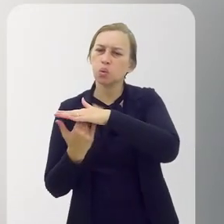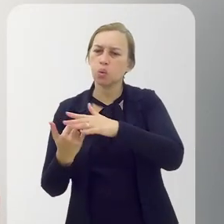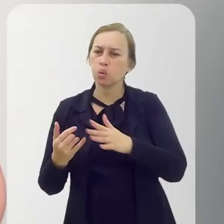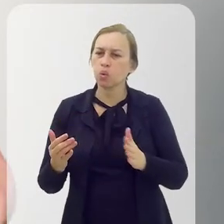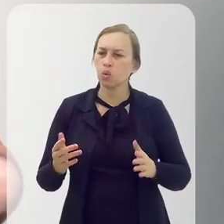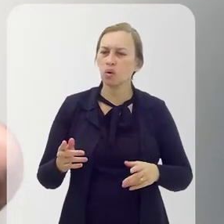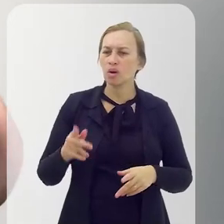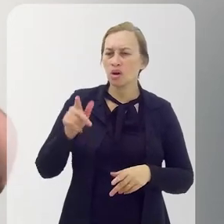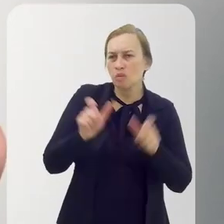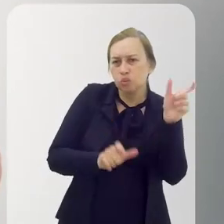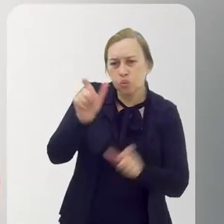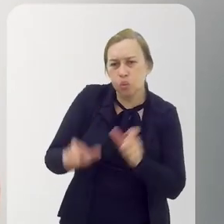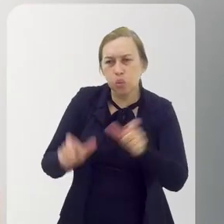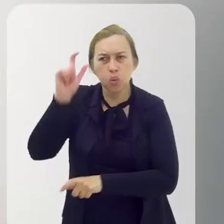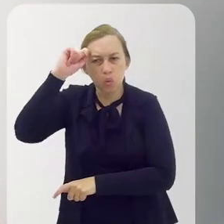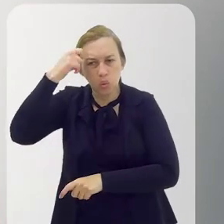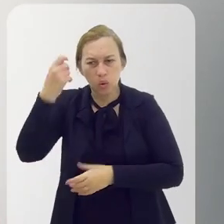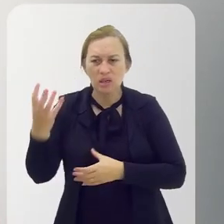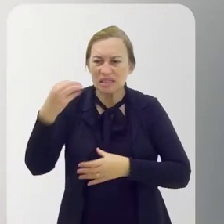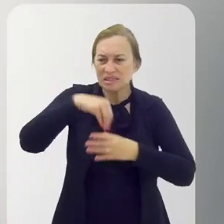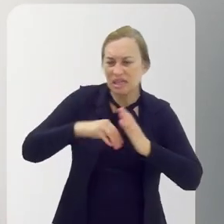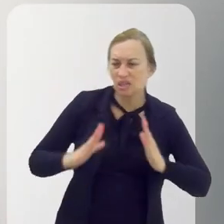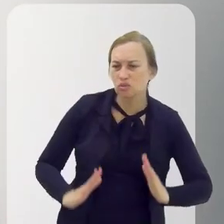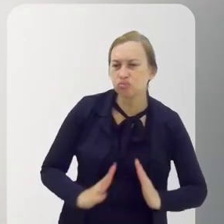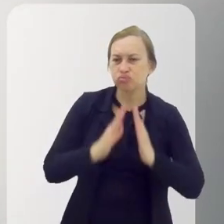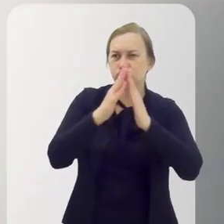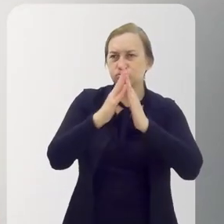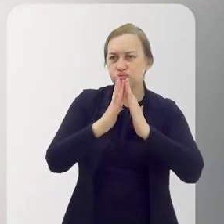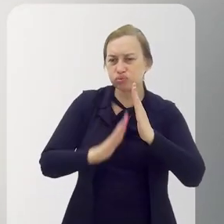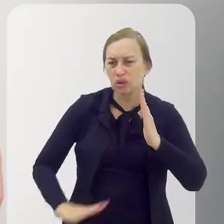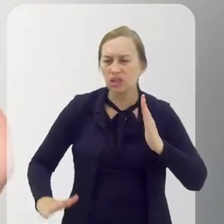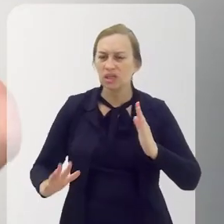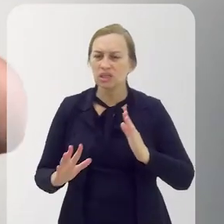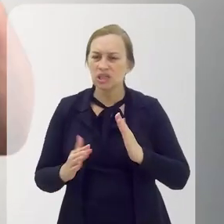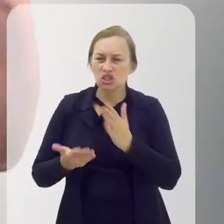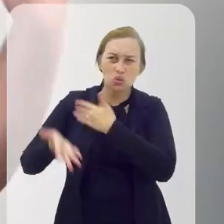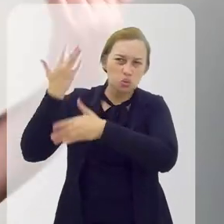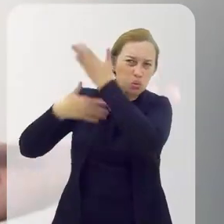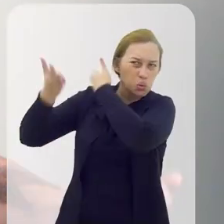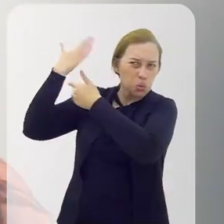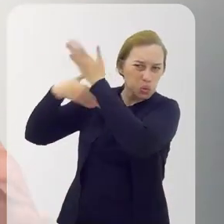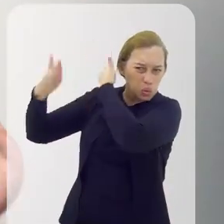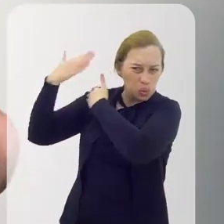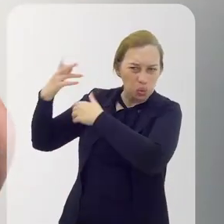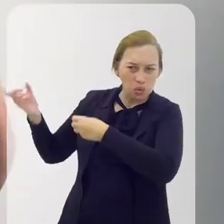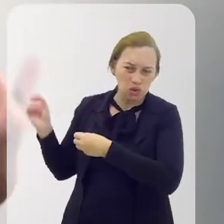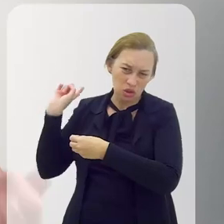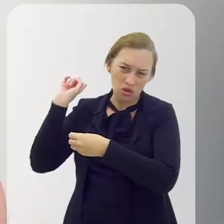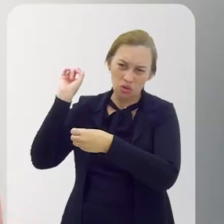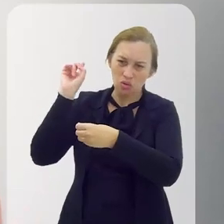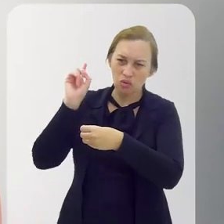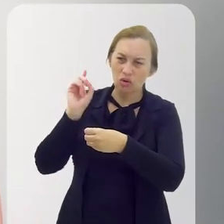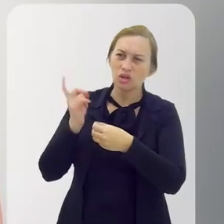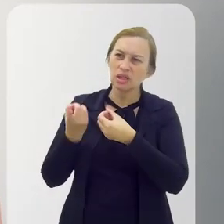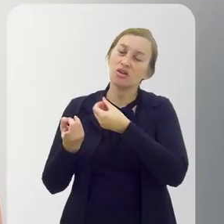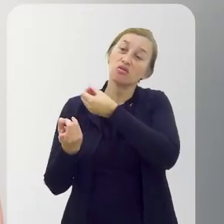pretas, foram fundadas dentro de terreiros. Se a gente voltar lá, a gente é seata, a gente voltar lá atrás do